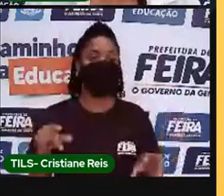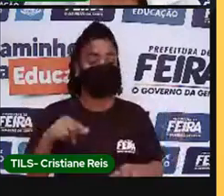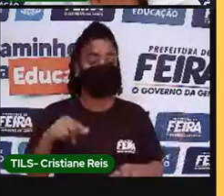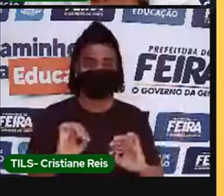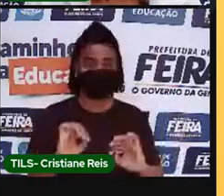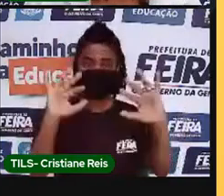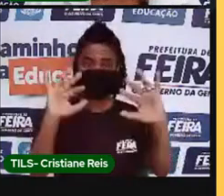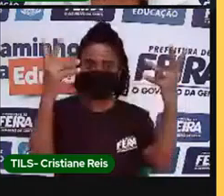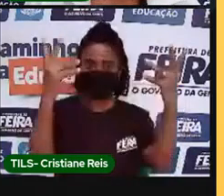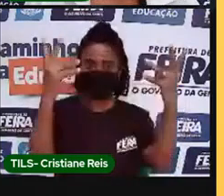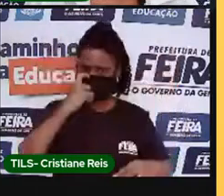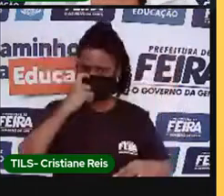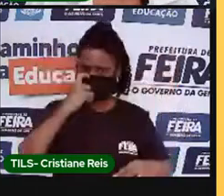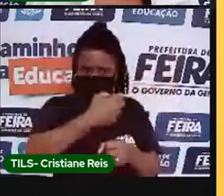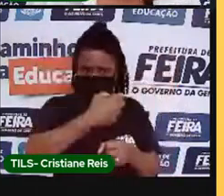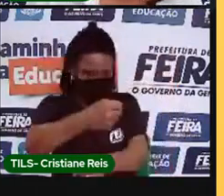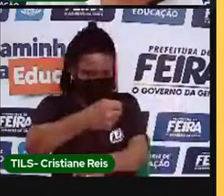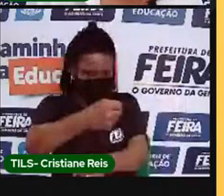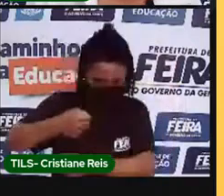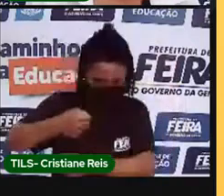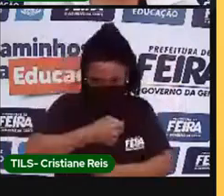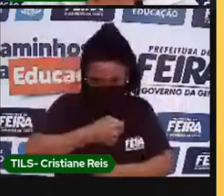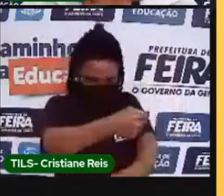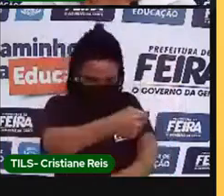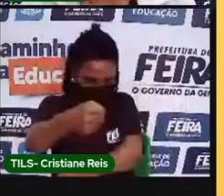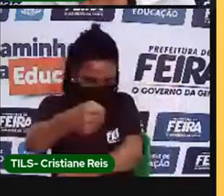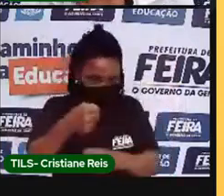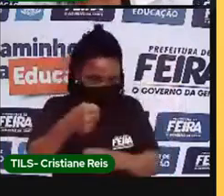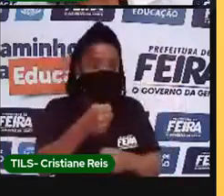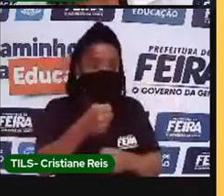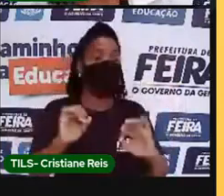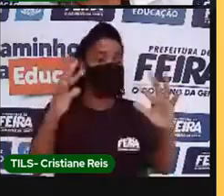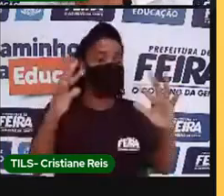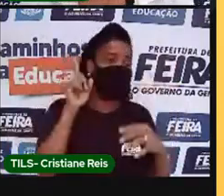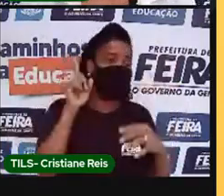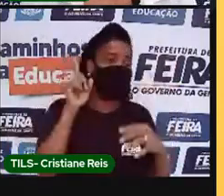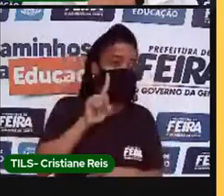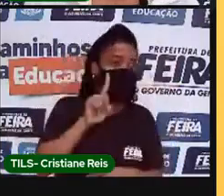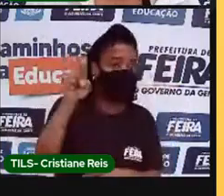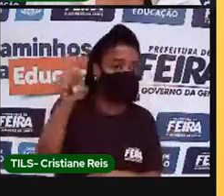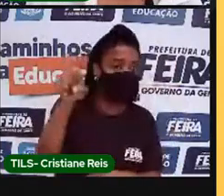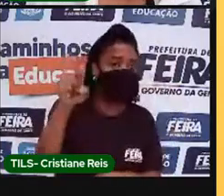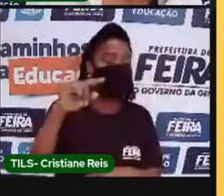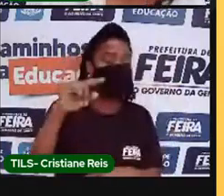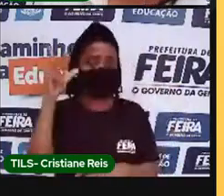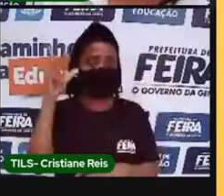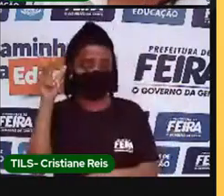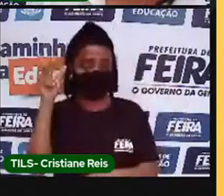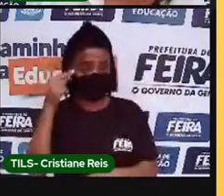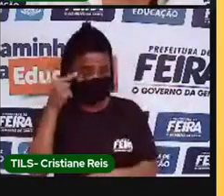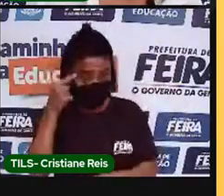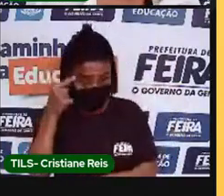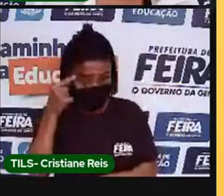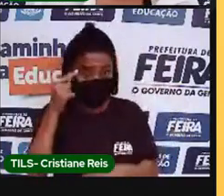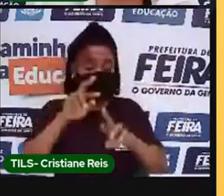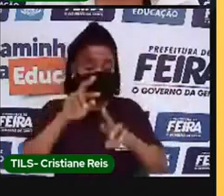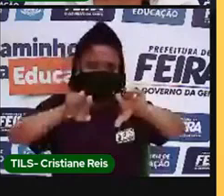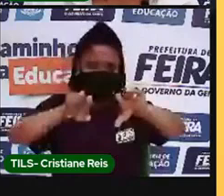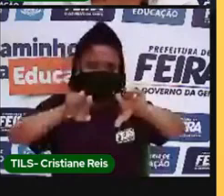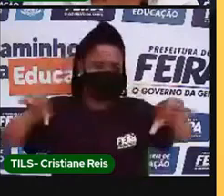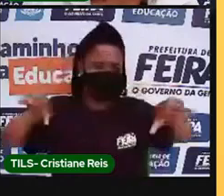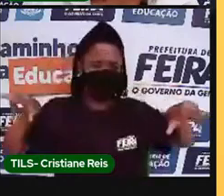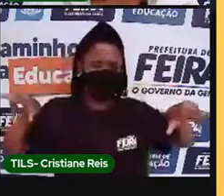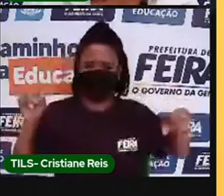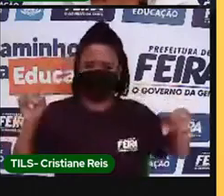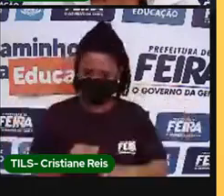celebrado em alguns países, como Estados Unidos, Canadá, Reino Unido, Japão, Nova Zelândia, dentre